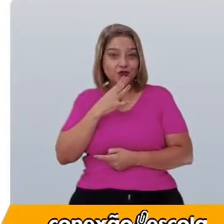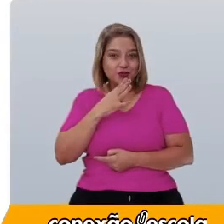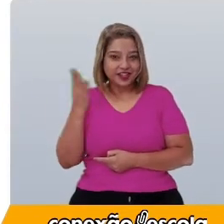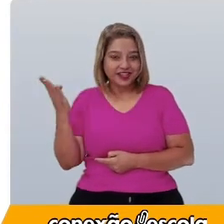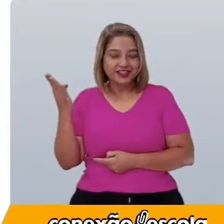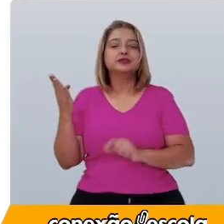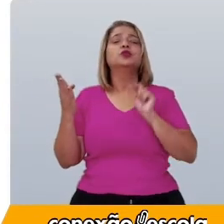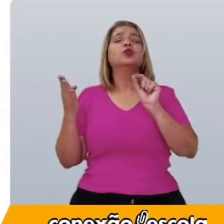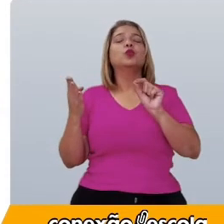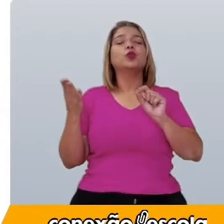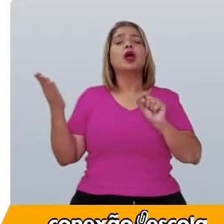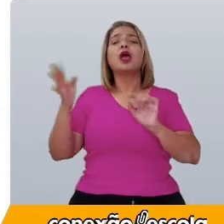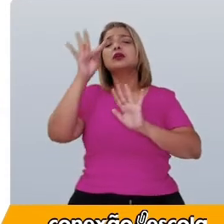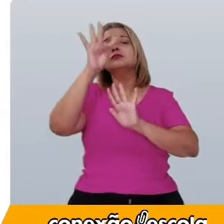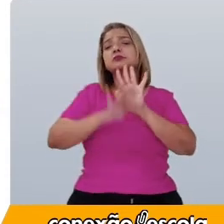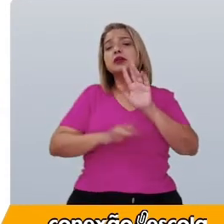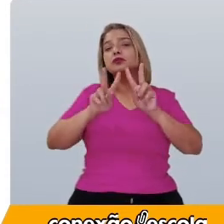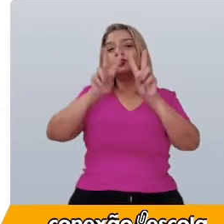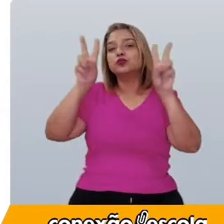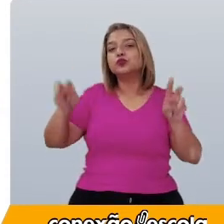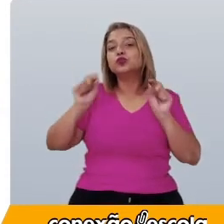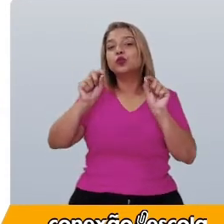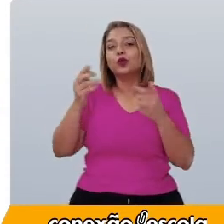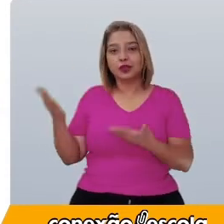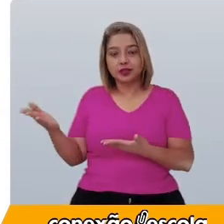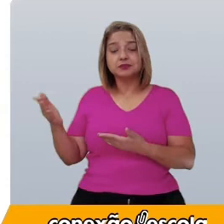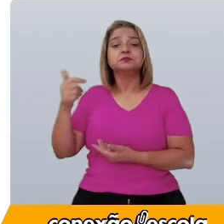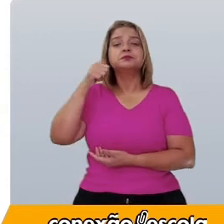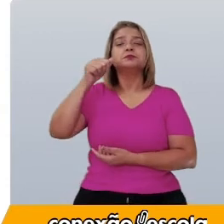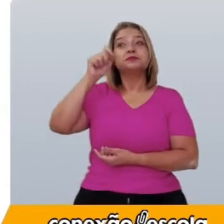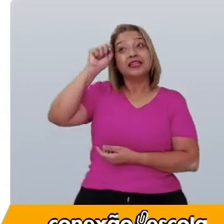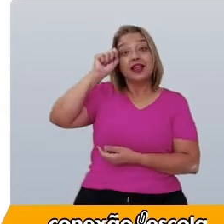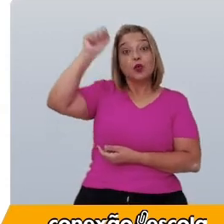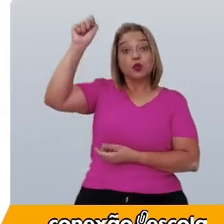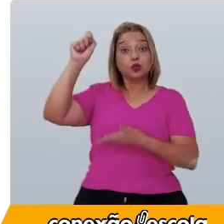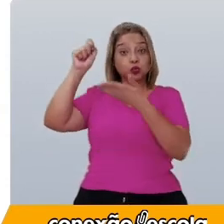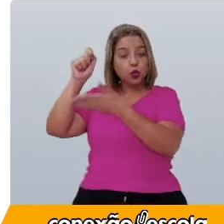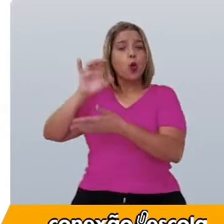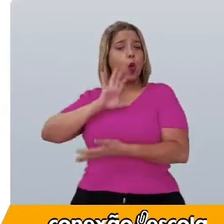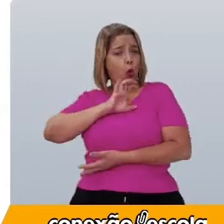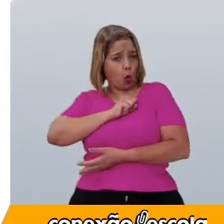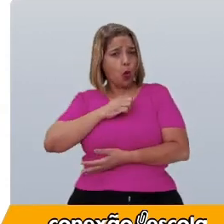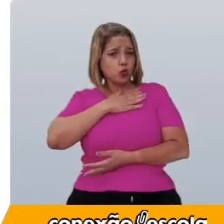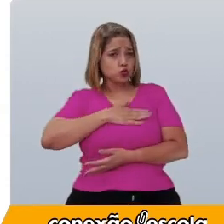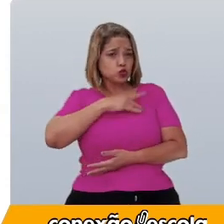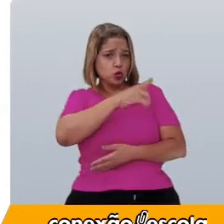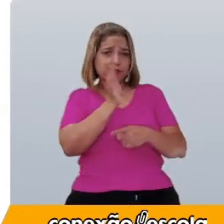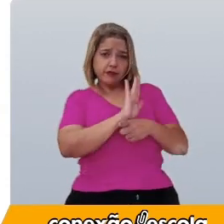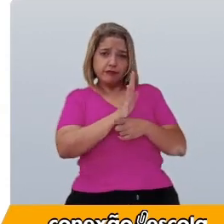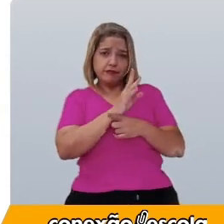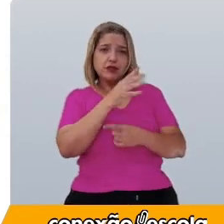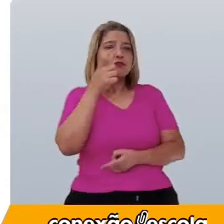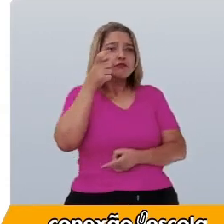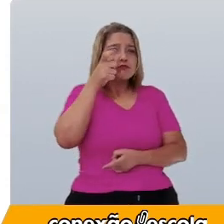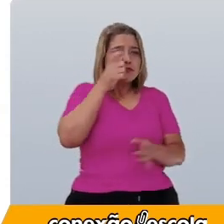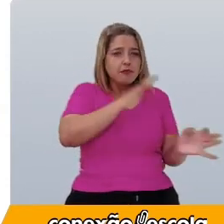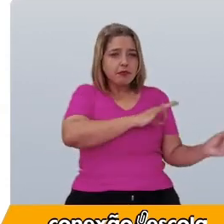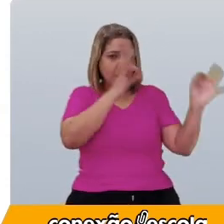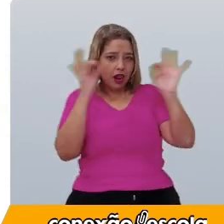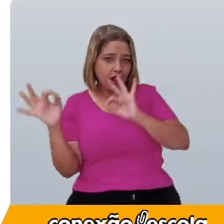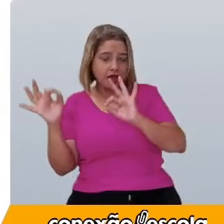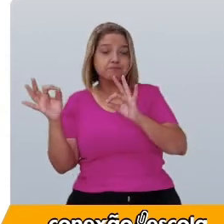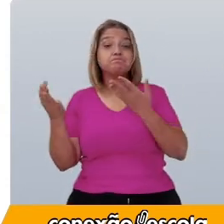texto? A autora da resenha gostou do filme? Você